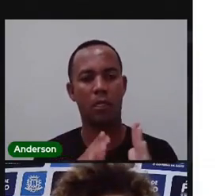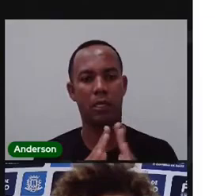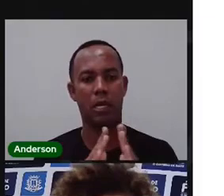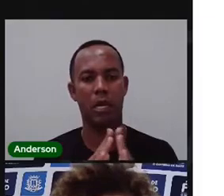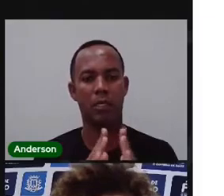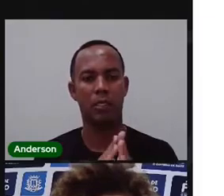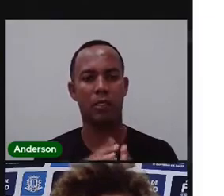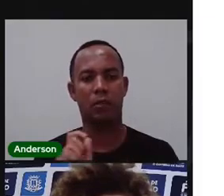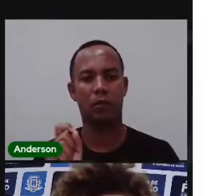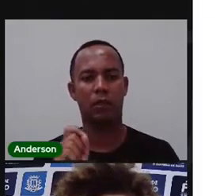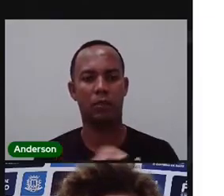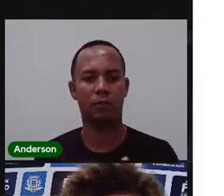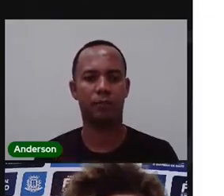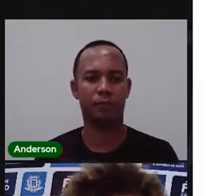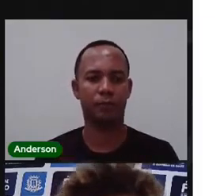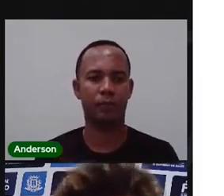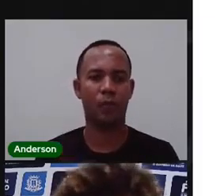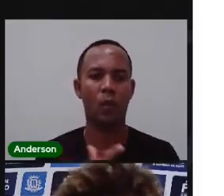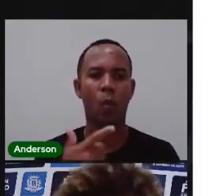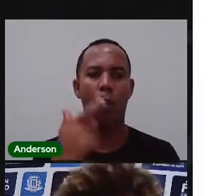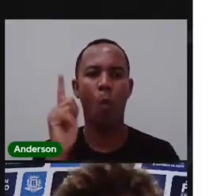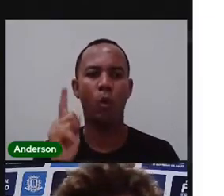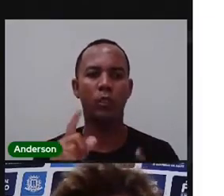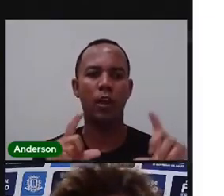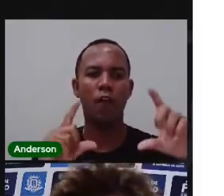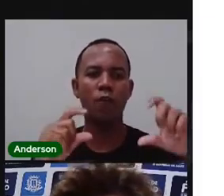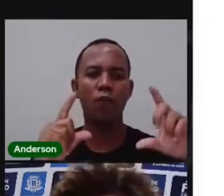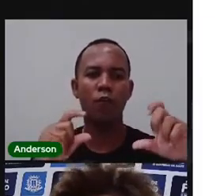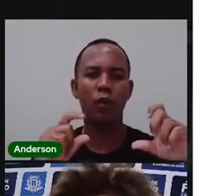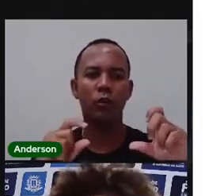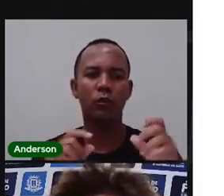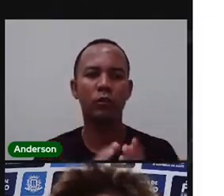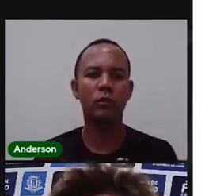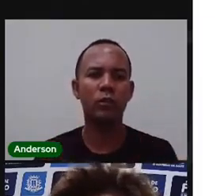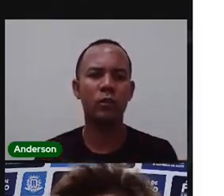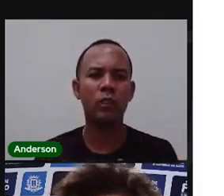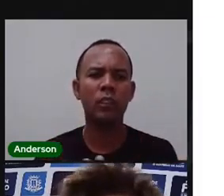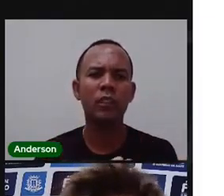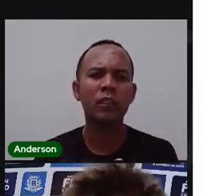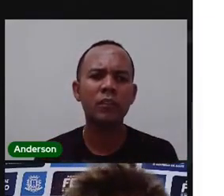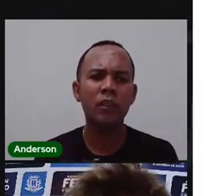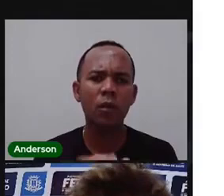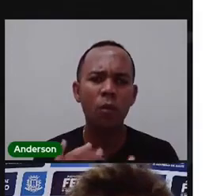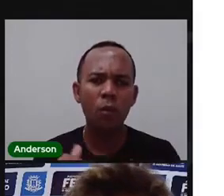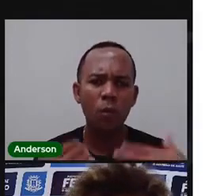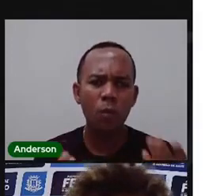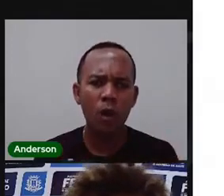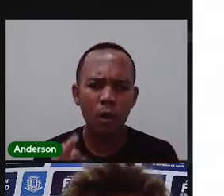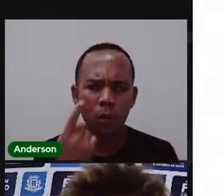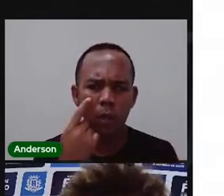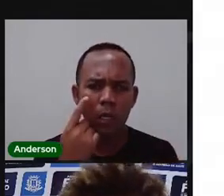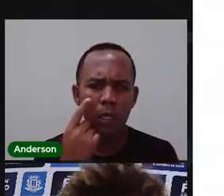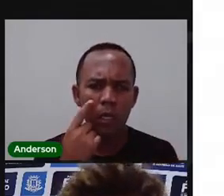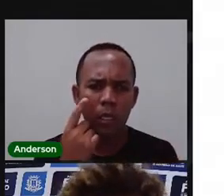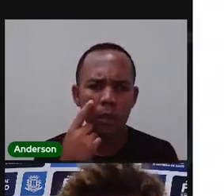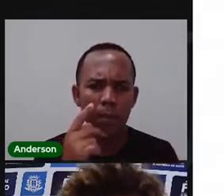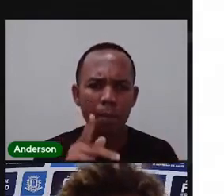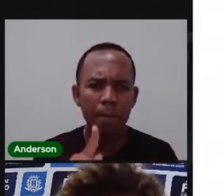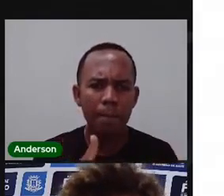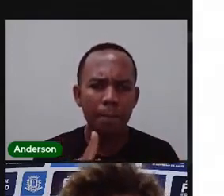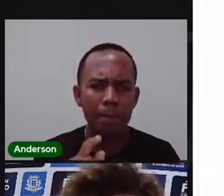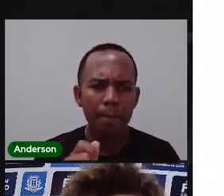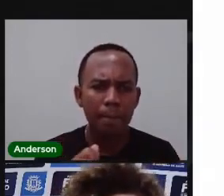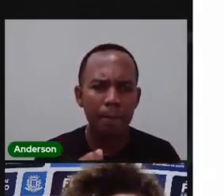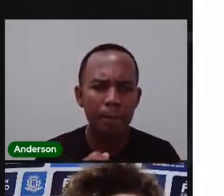aí na casa de vocês. Essa outra imagem. Qual é o patrimônio representado nessa imagem, na imagem acima?